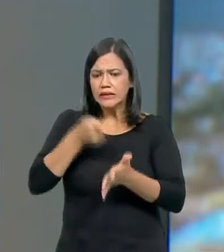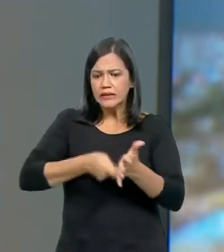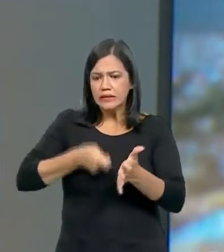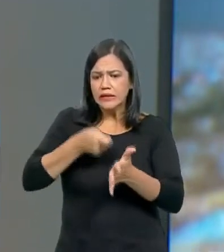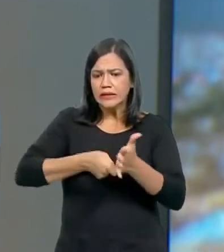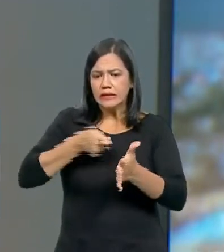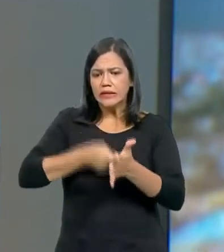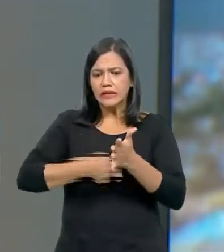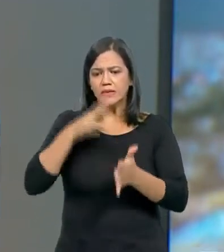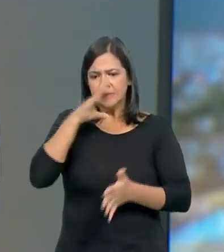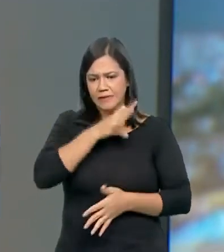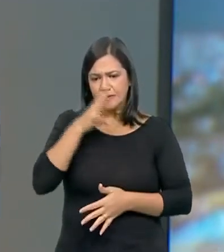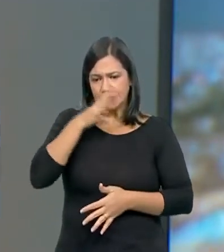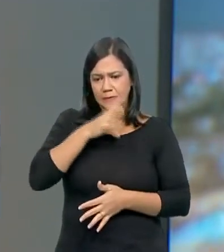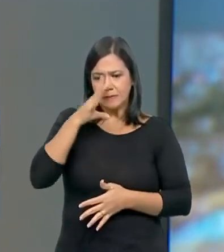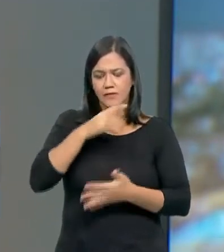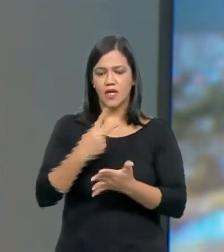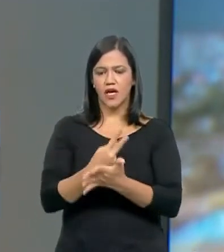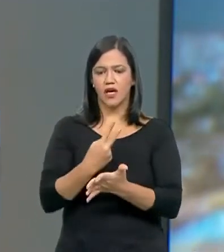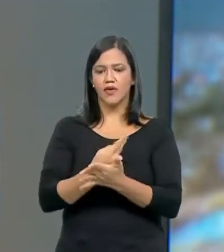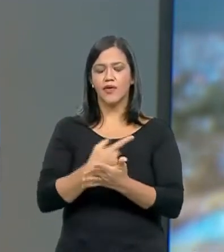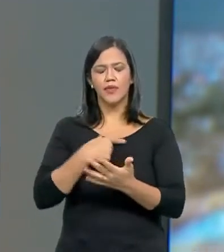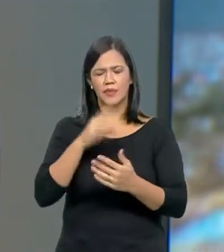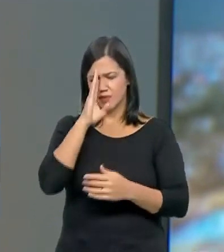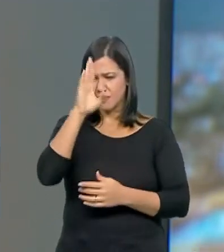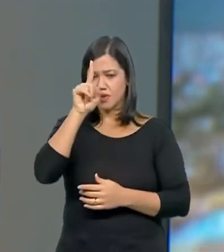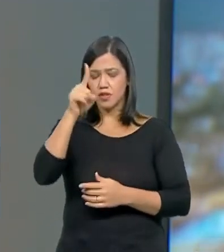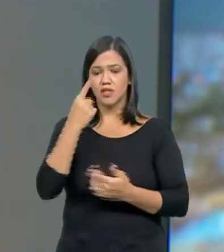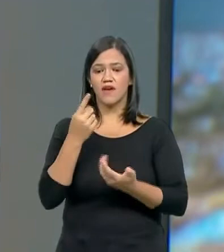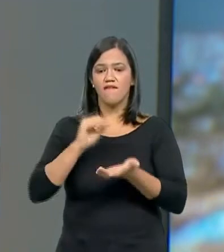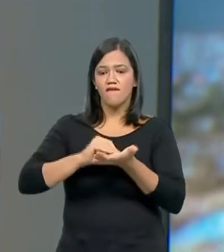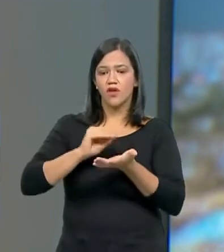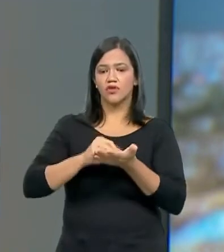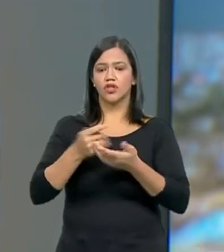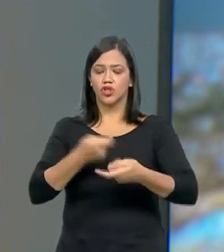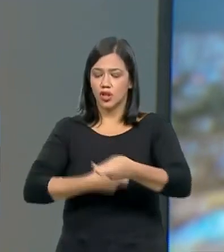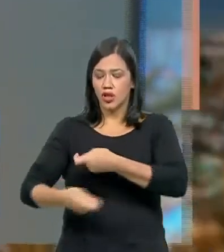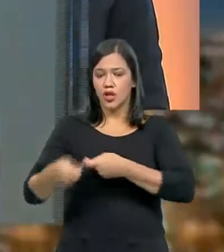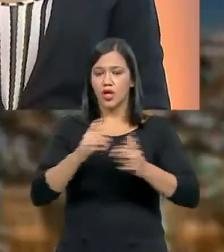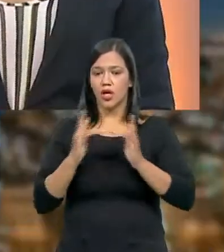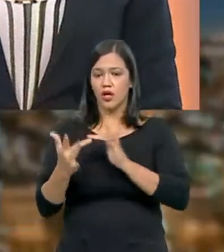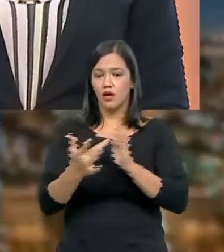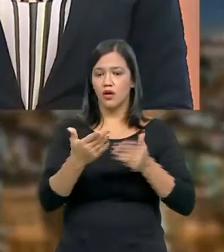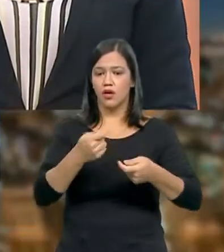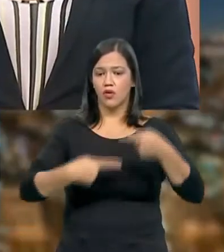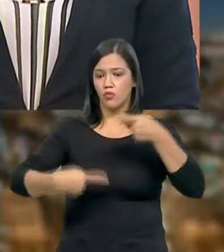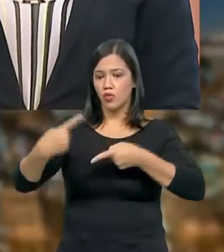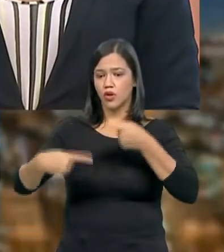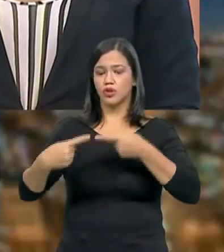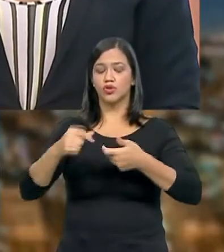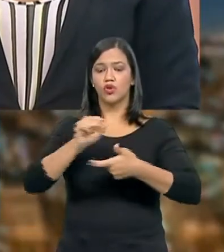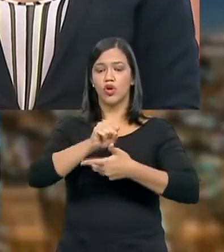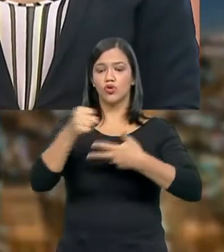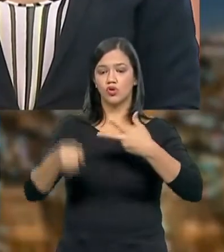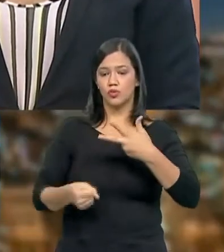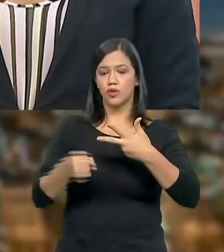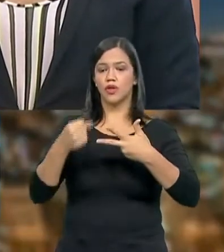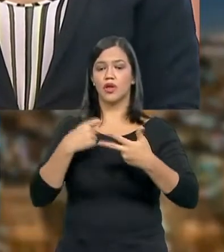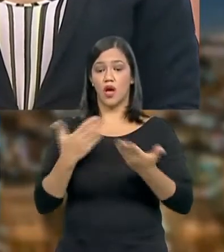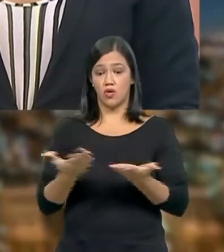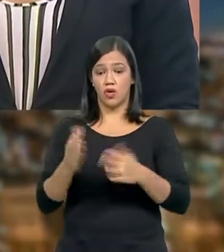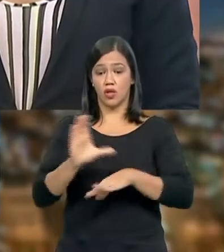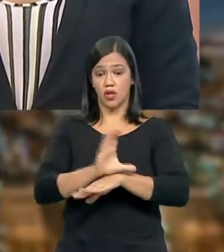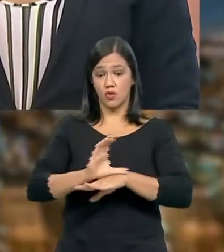erros, principalmente nessa parte da interlocução, da articulação política, podendo sentar com os poderes. Hoje, nós temos aí o